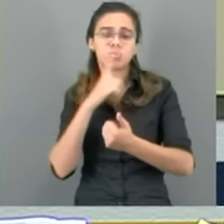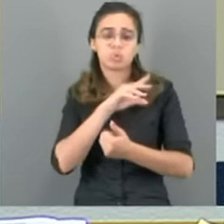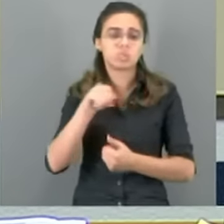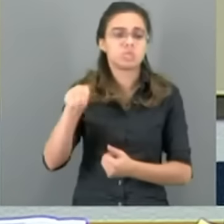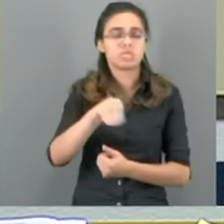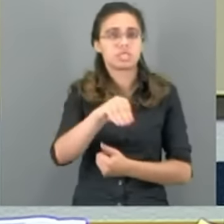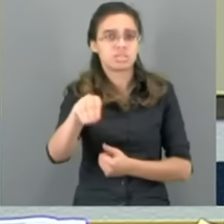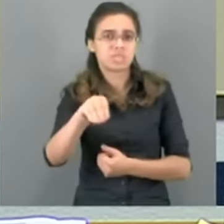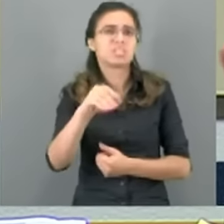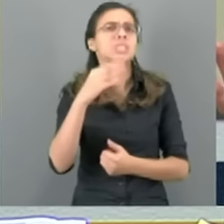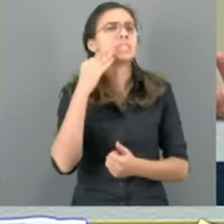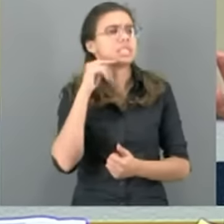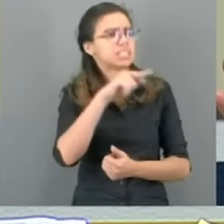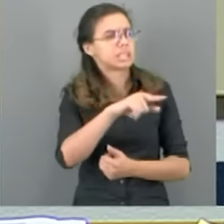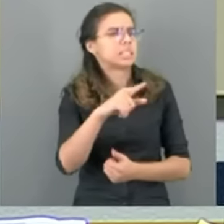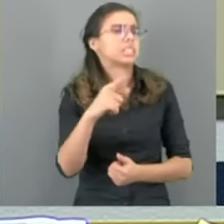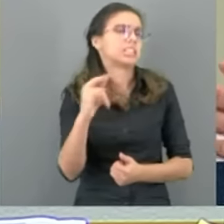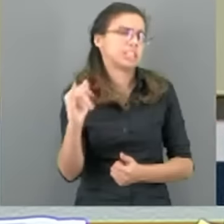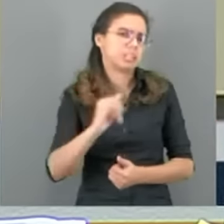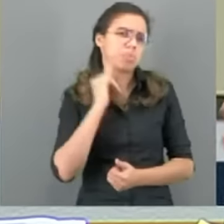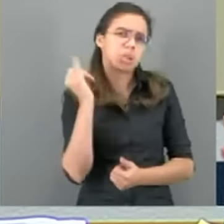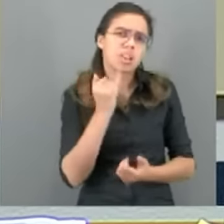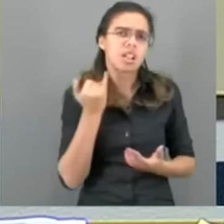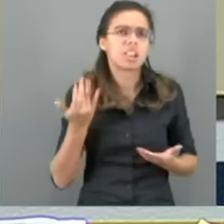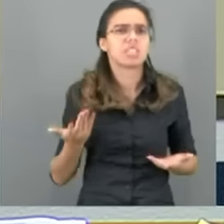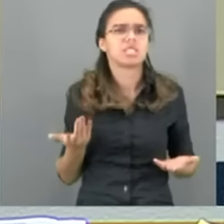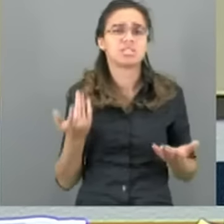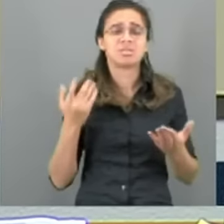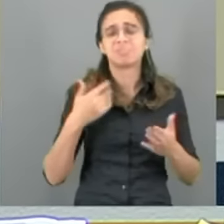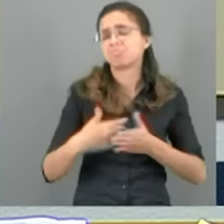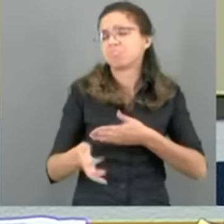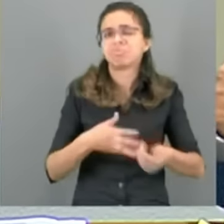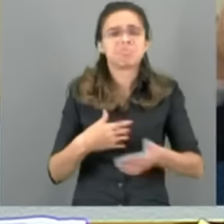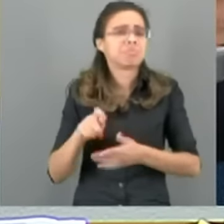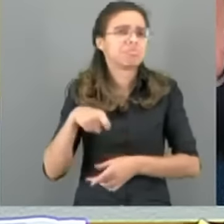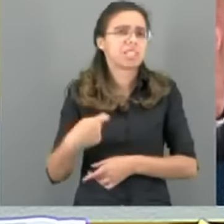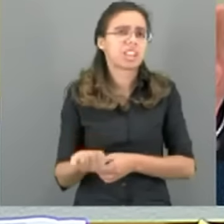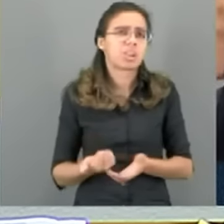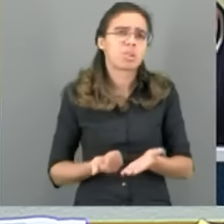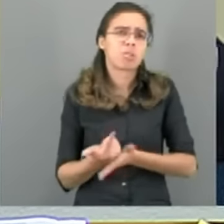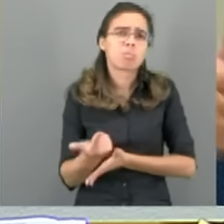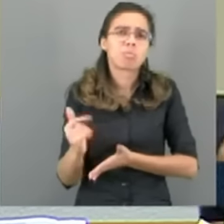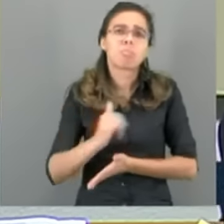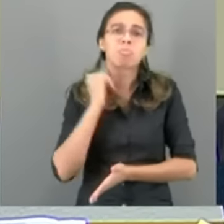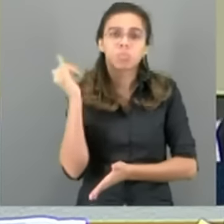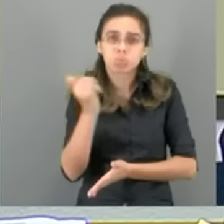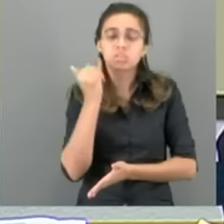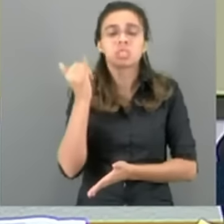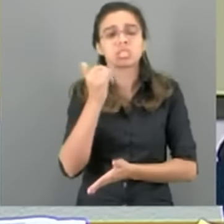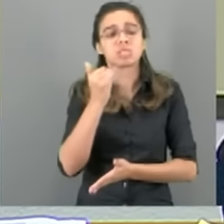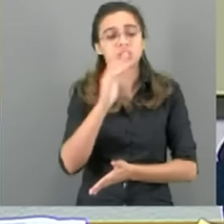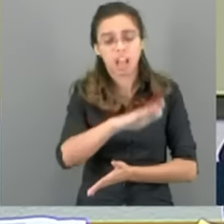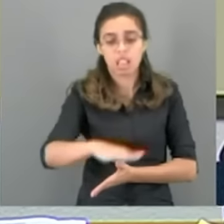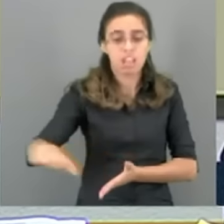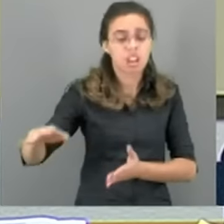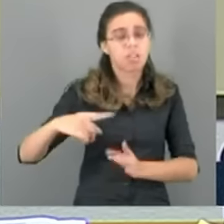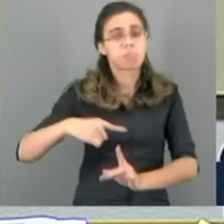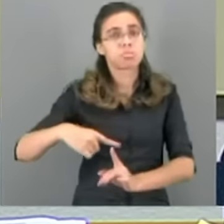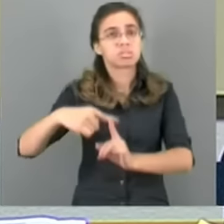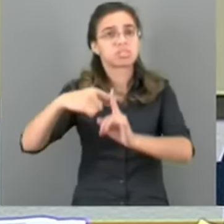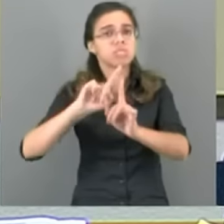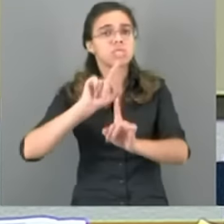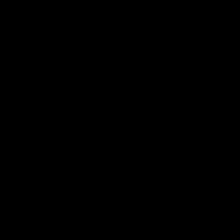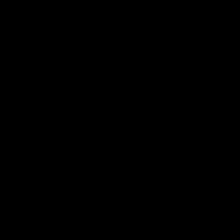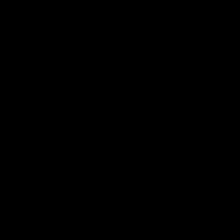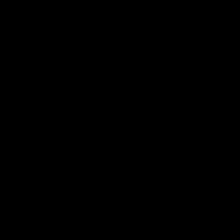sei disso, é muito importante. independente de quem comprou ou não, o importante é que se colocou em prática e se ajudou lá na ponta quem